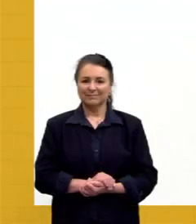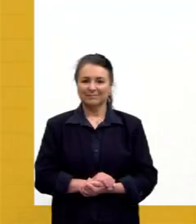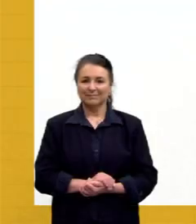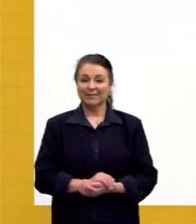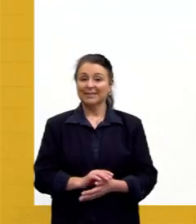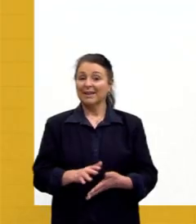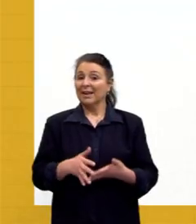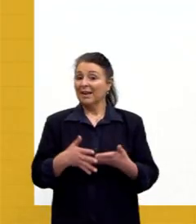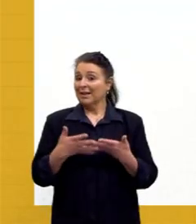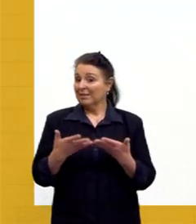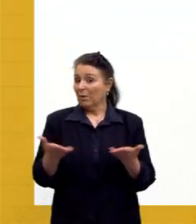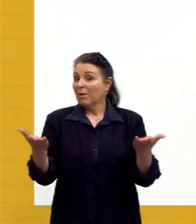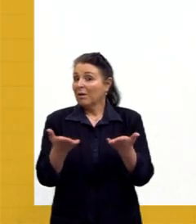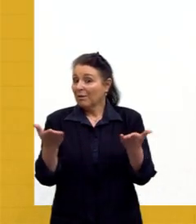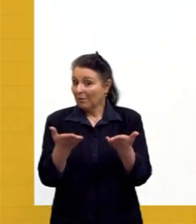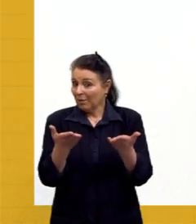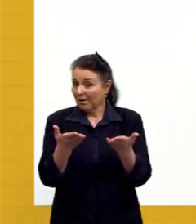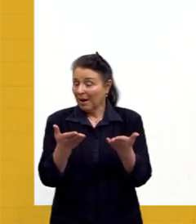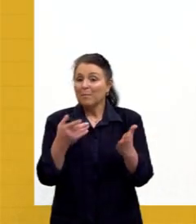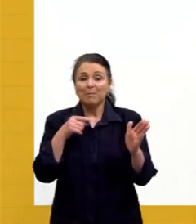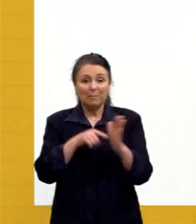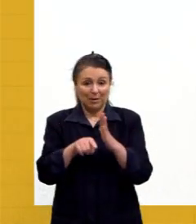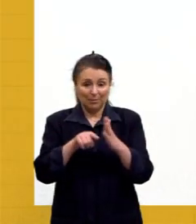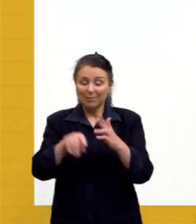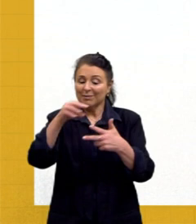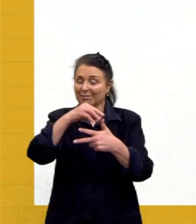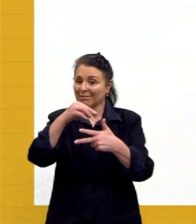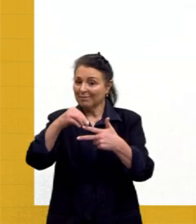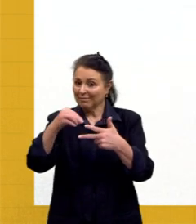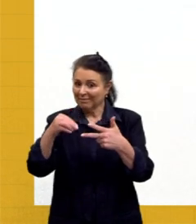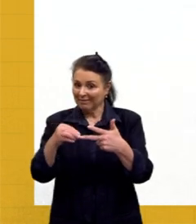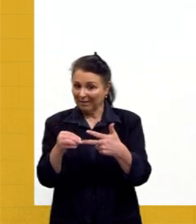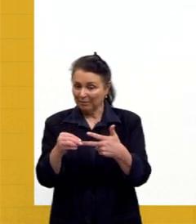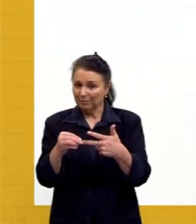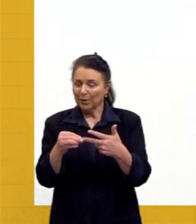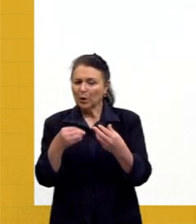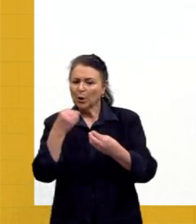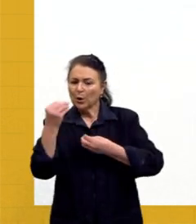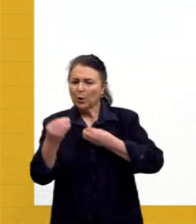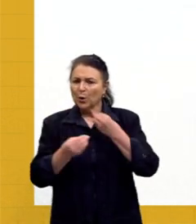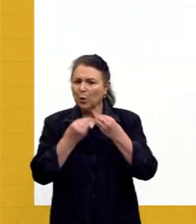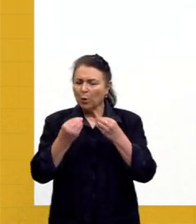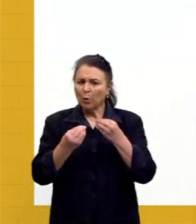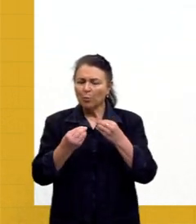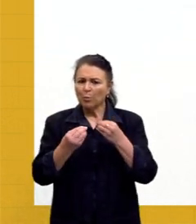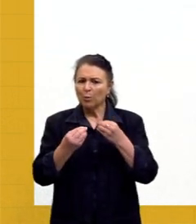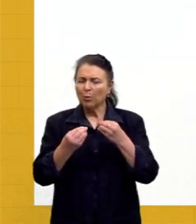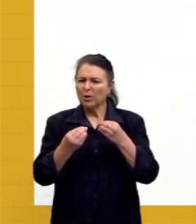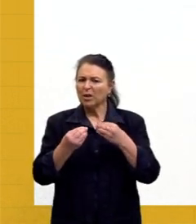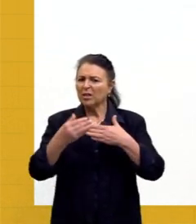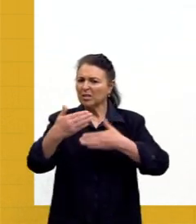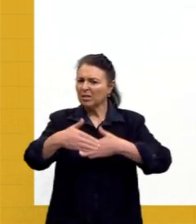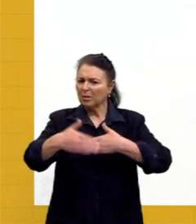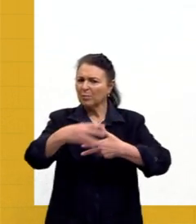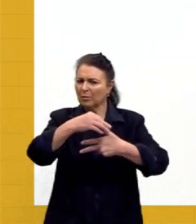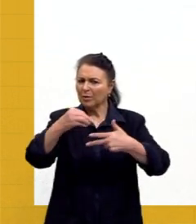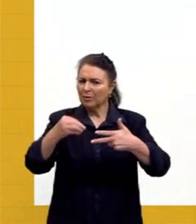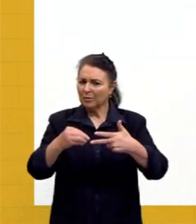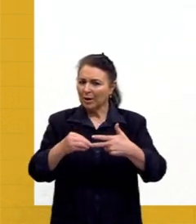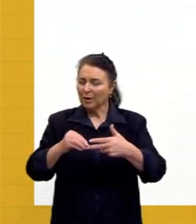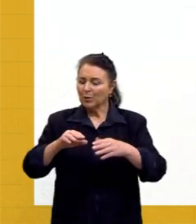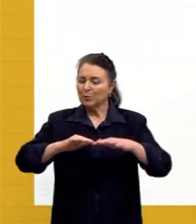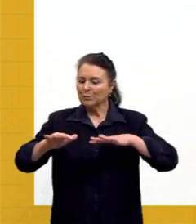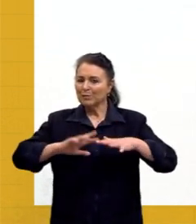Então, pessoal, vamos agora para a nossa questão do Enem. Vamos ver como que pode aparecer os movimentos de vanguarda europeia